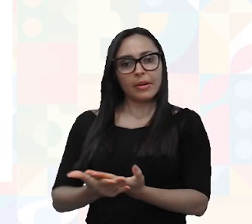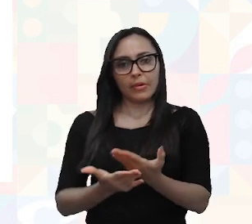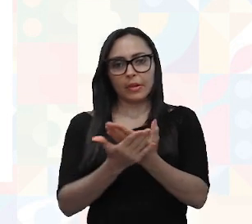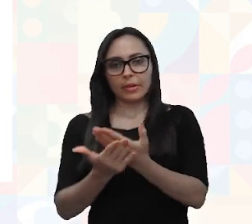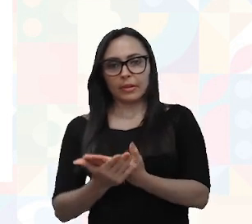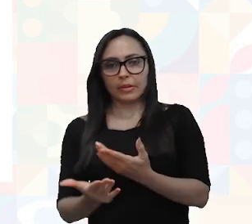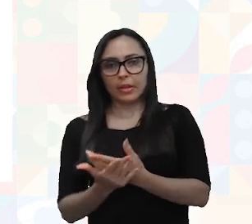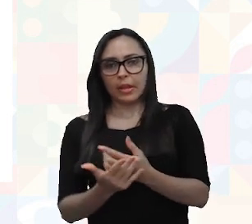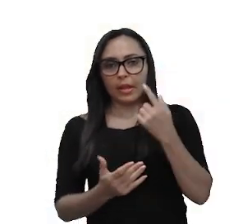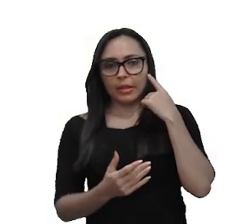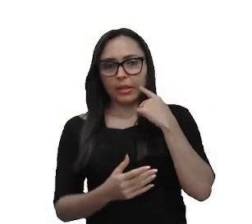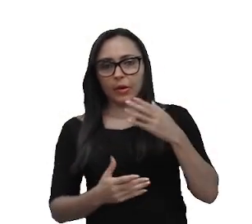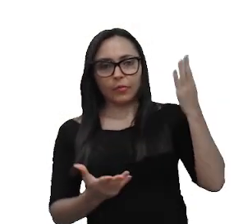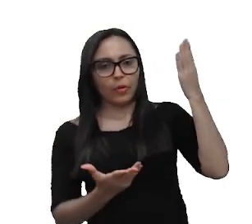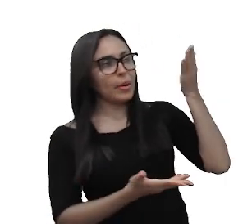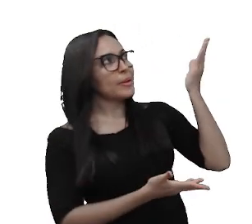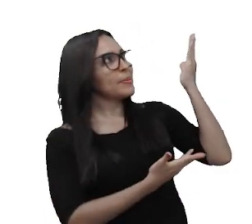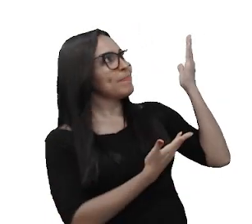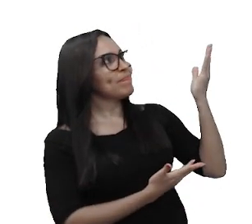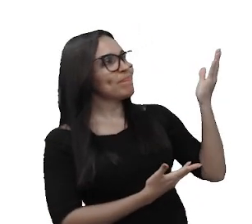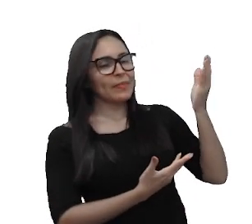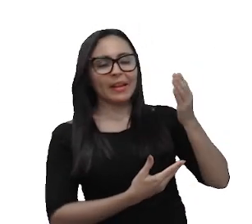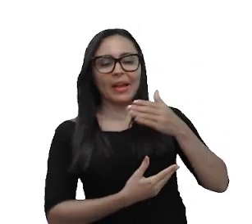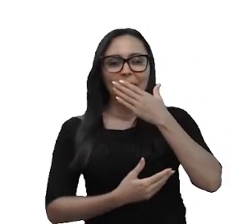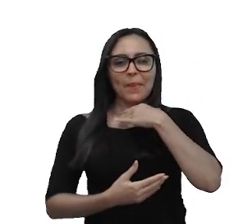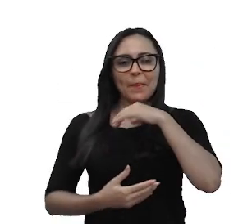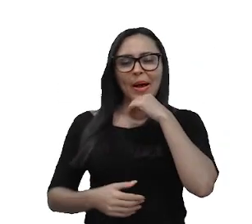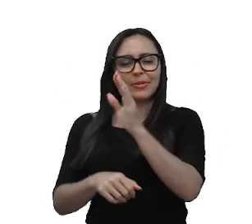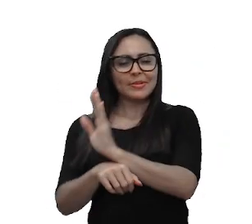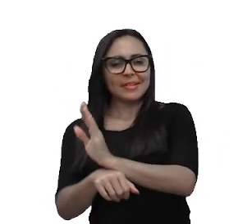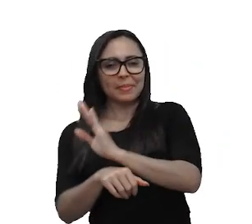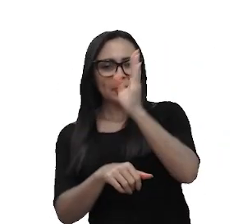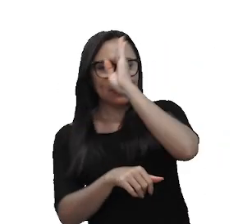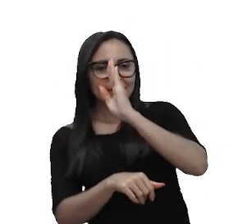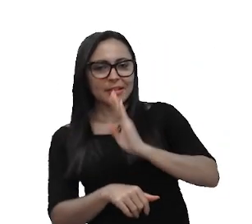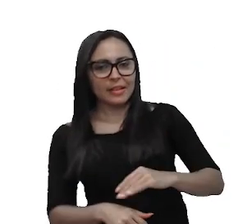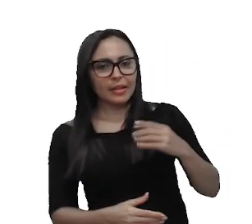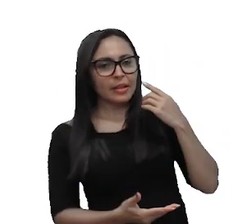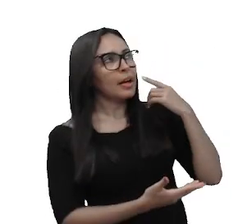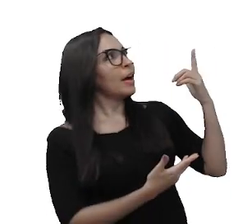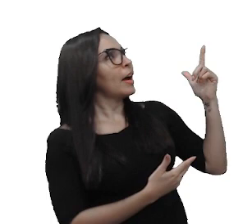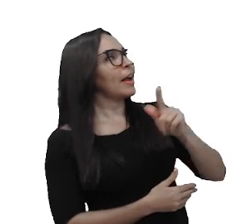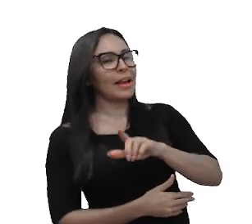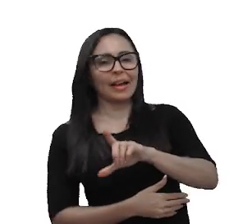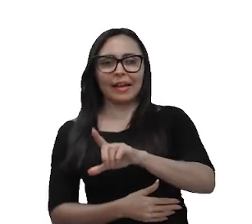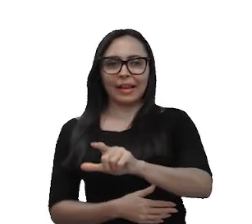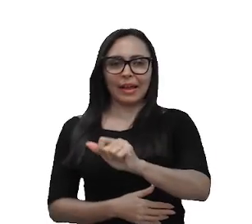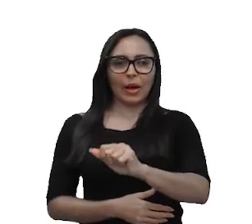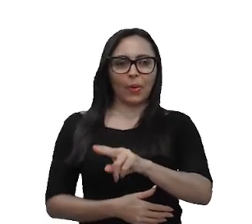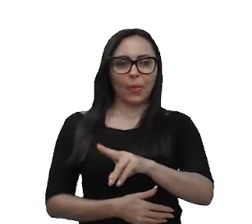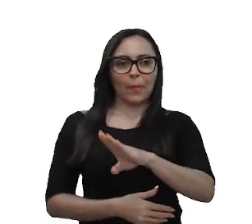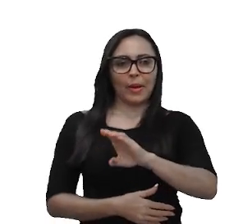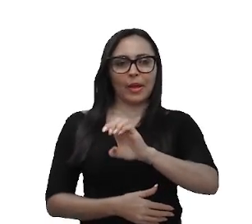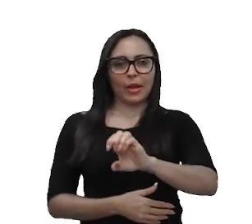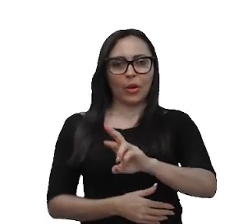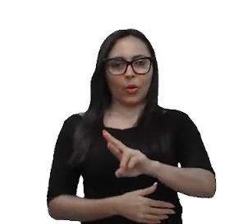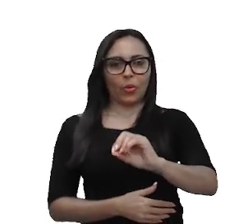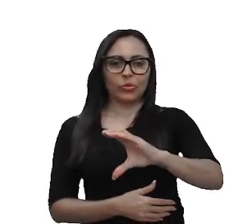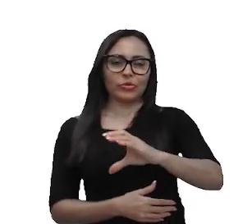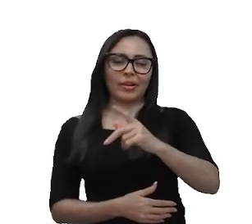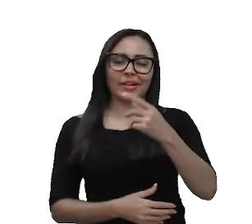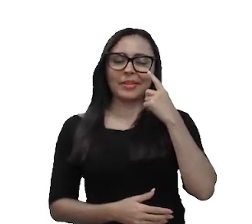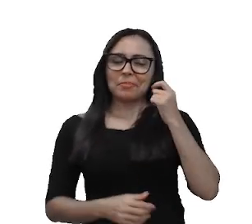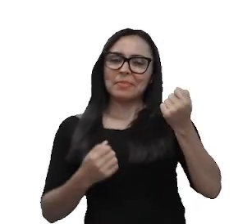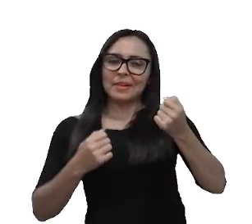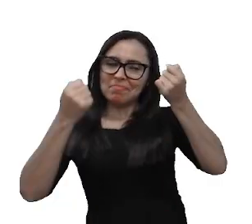eu trouxe aí o pai do roteiro brasileiro, que é Glauber Rocha, eu não poderia passar por essa aula sem falar